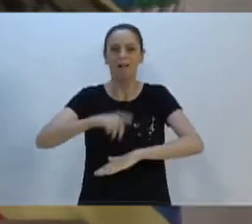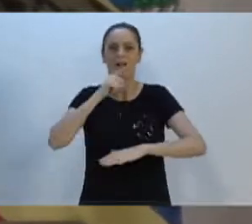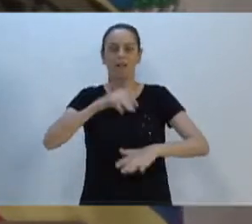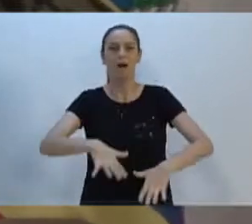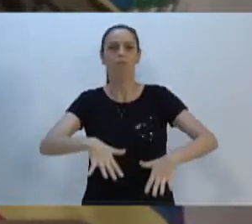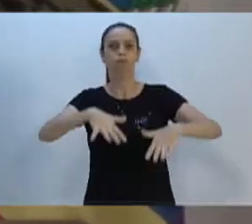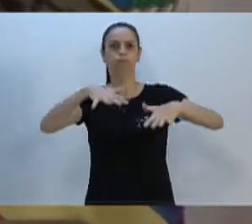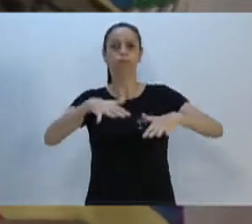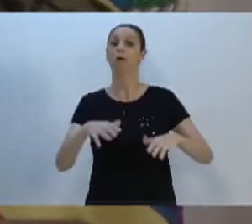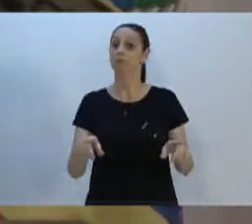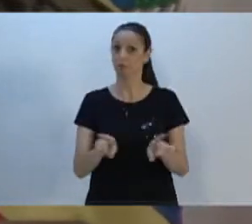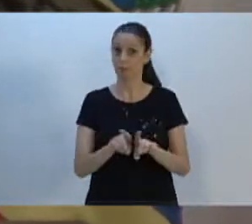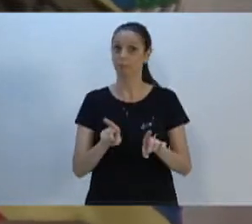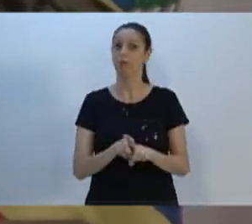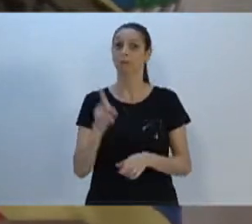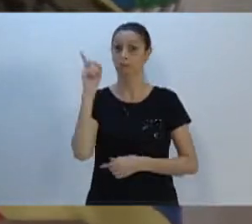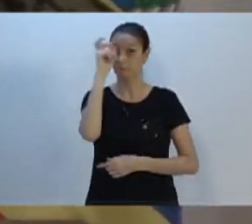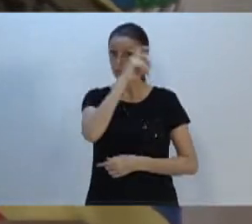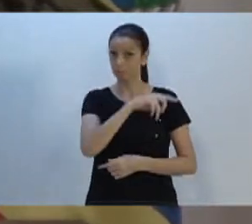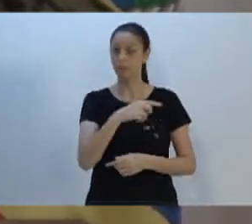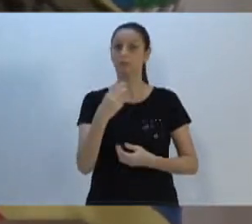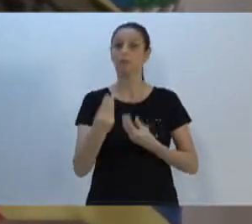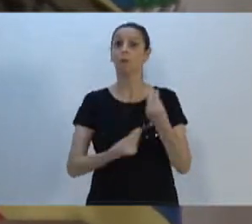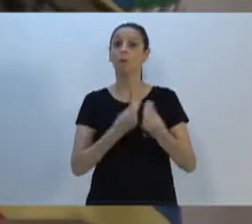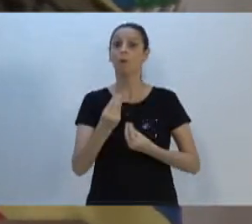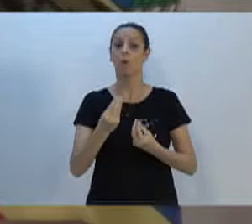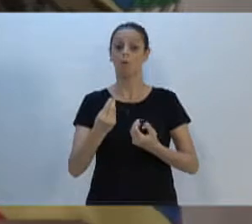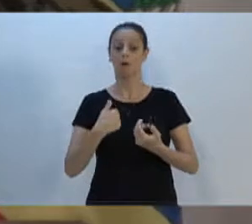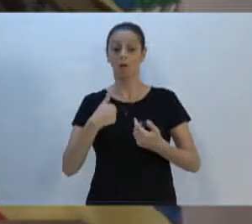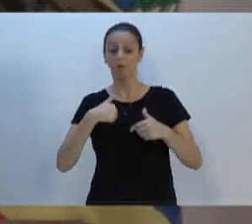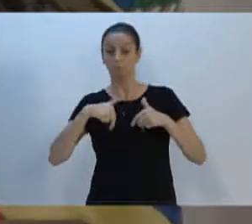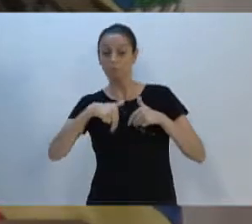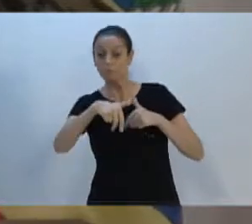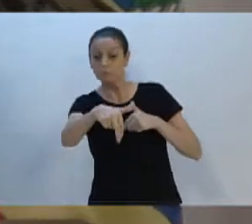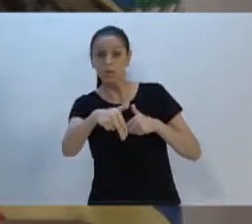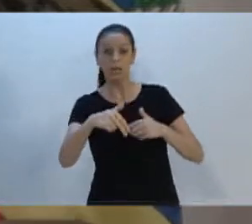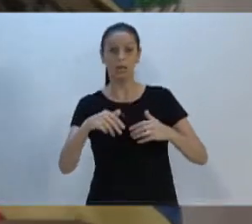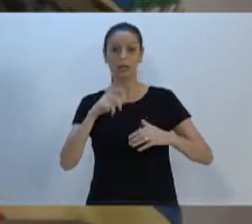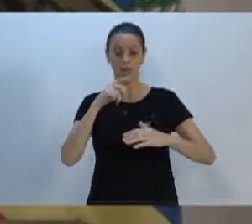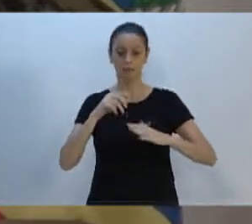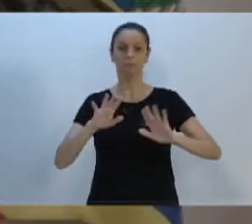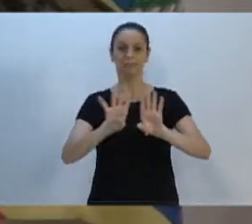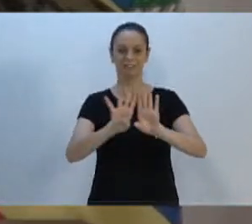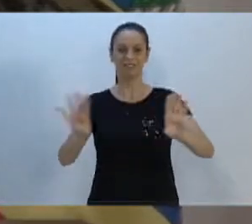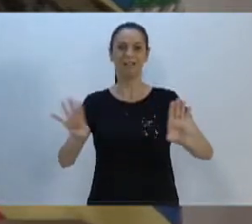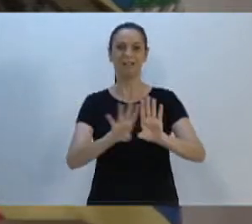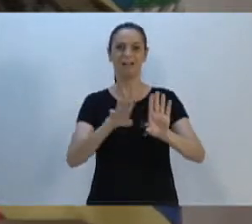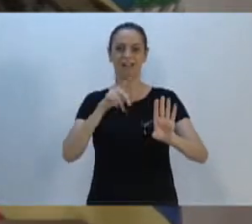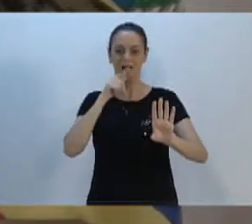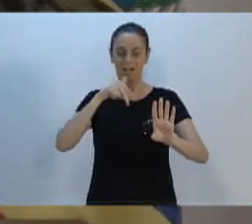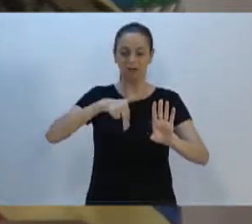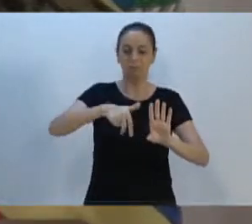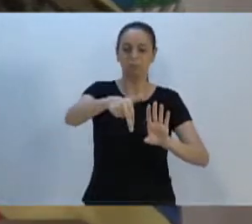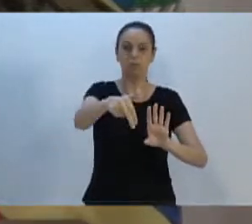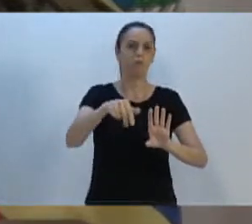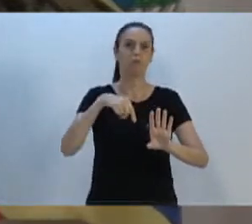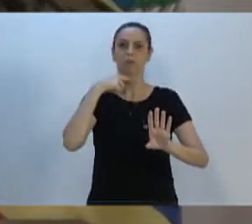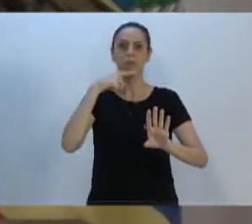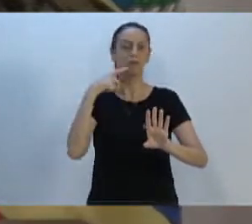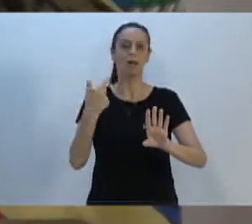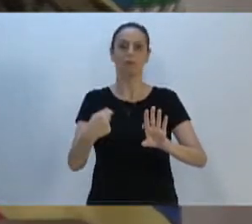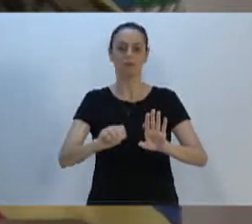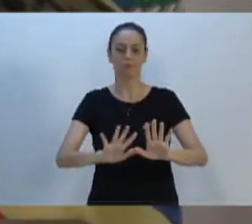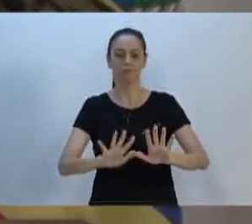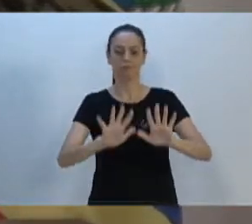dificulta até os moradores saírem de casa. Tem que sair de casa, você percebeu que há cerca, tentando levantar a cerca, ou